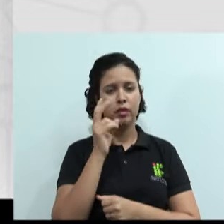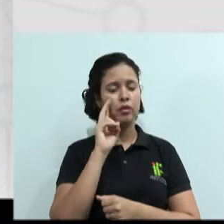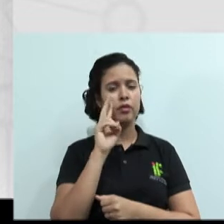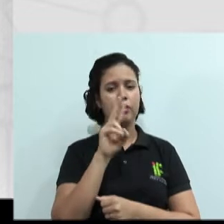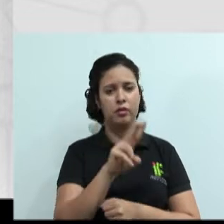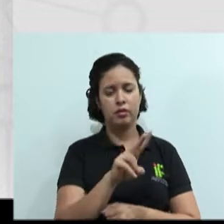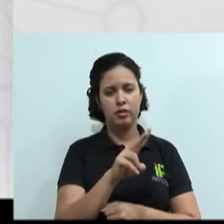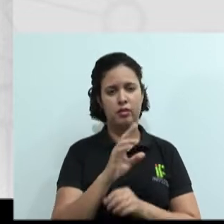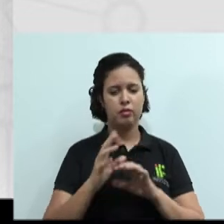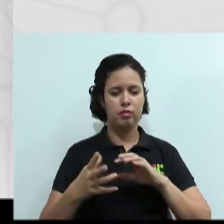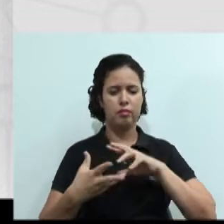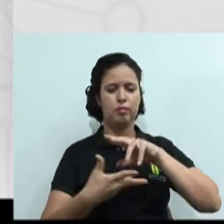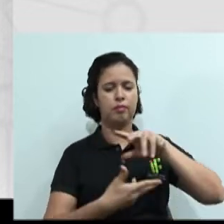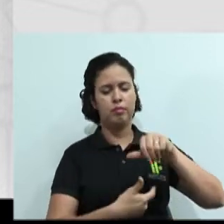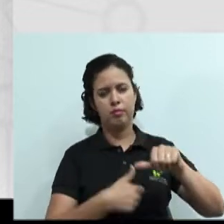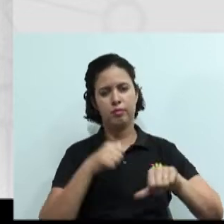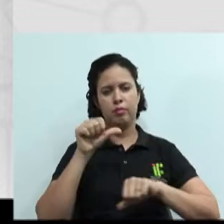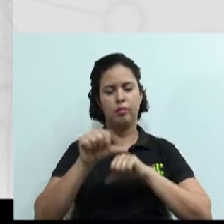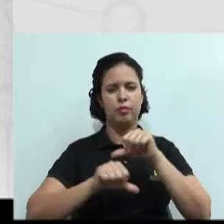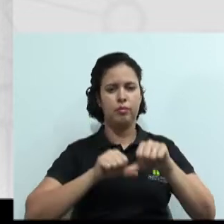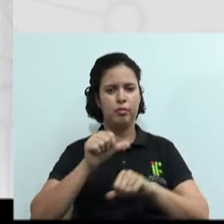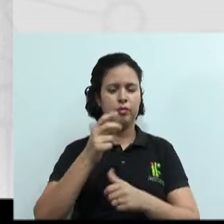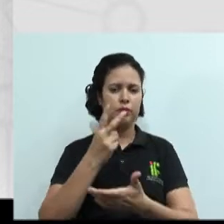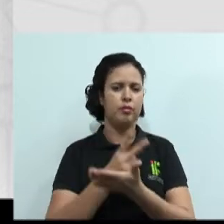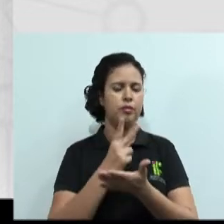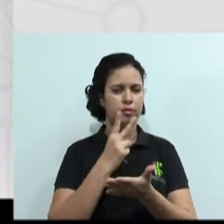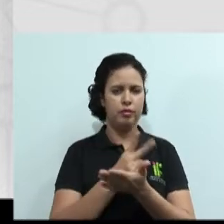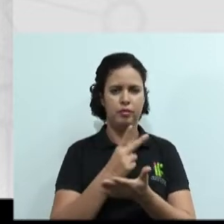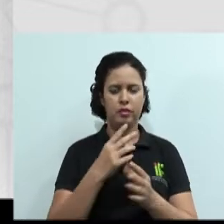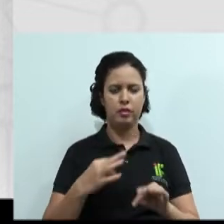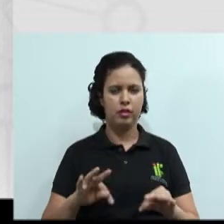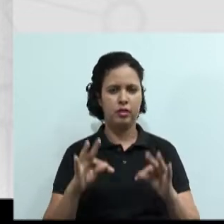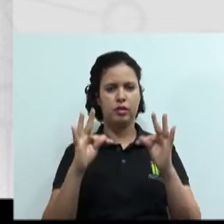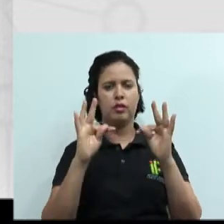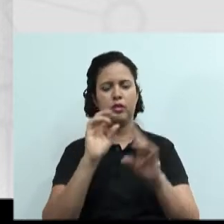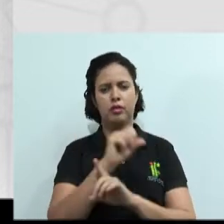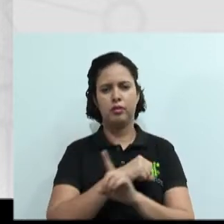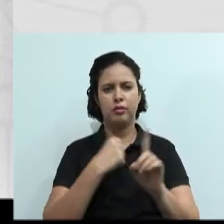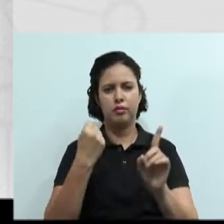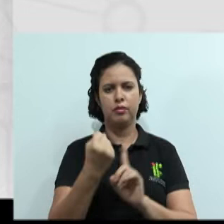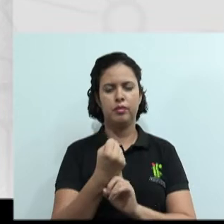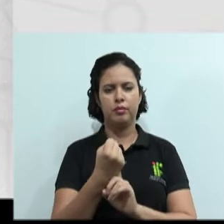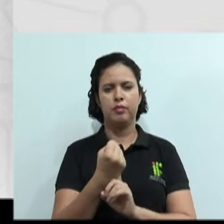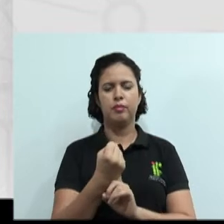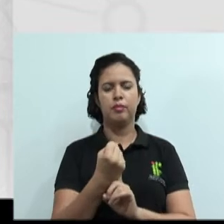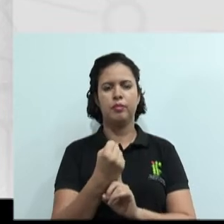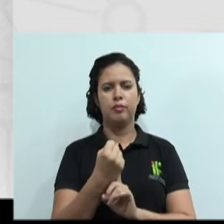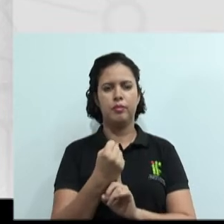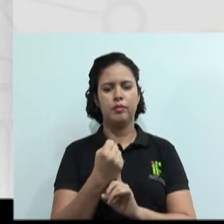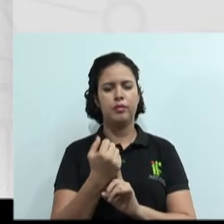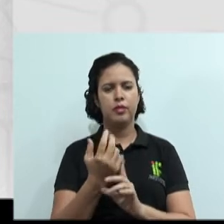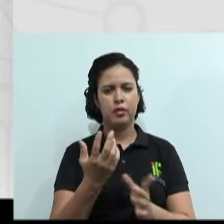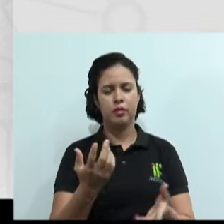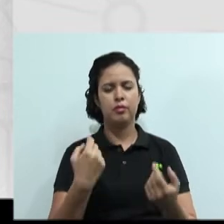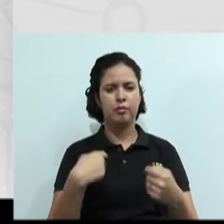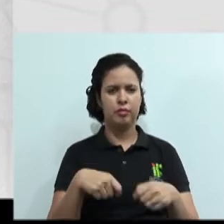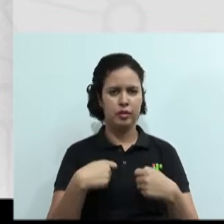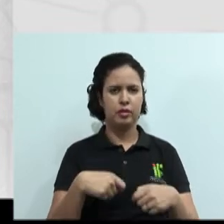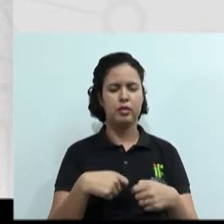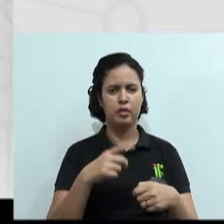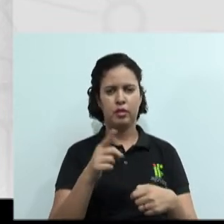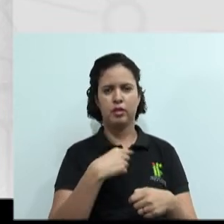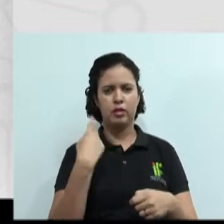aí de constantes mudanças, Constantes avanços tecnológicos, sociais, enfim. E tudo isso é preciso a gente